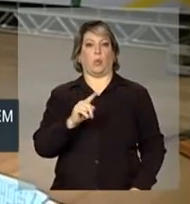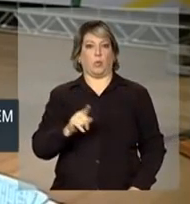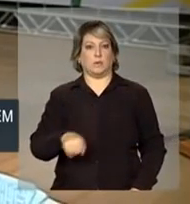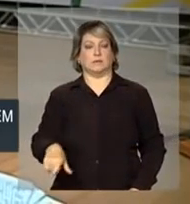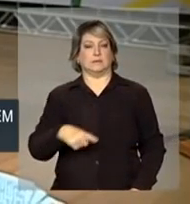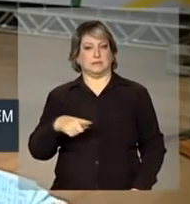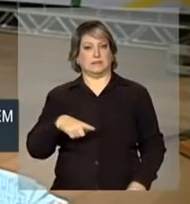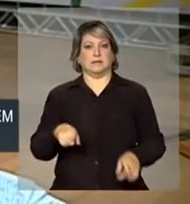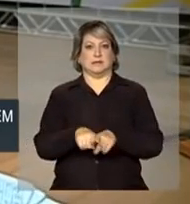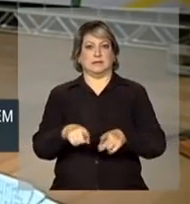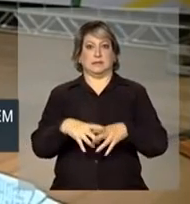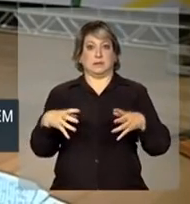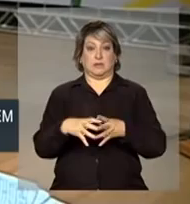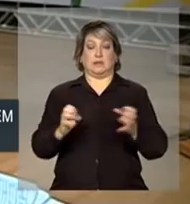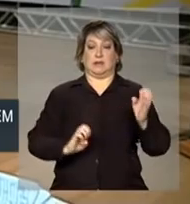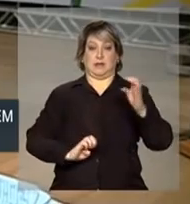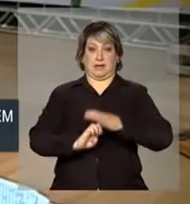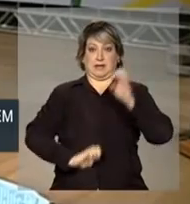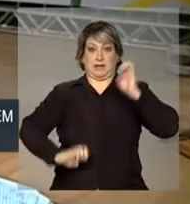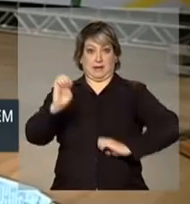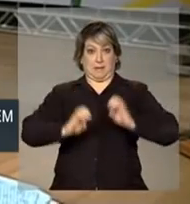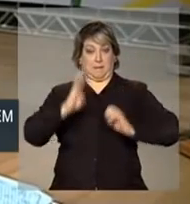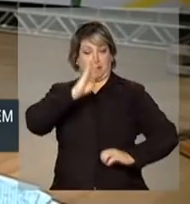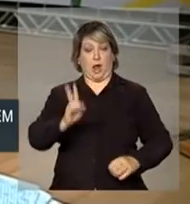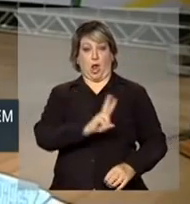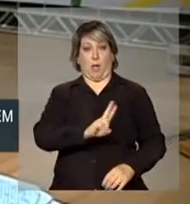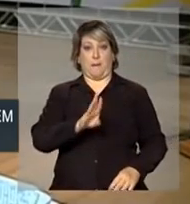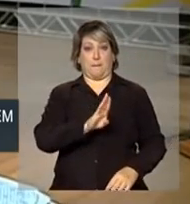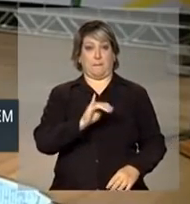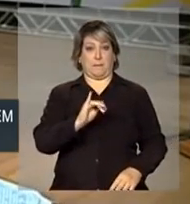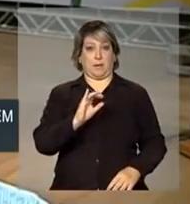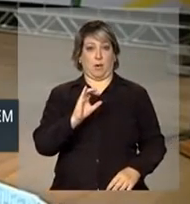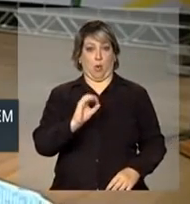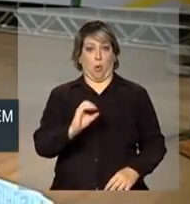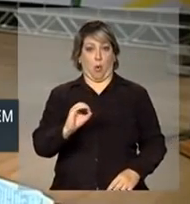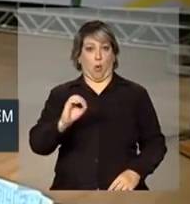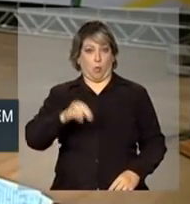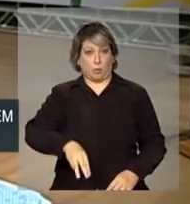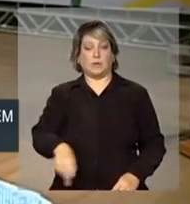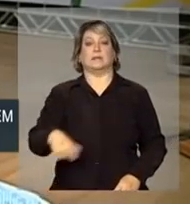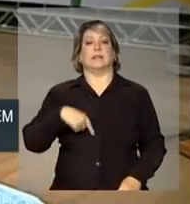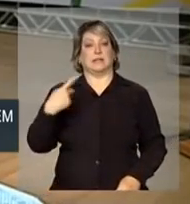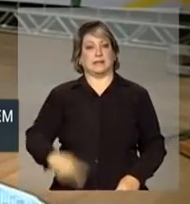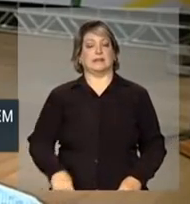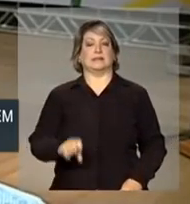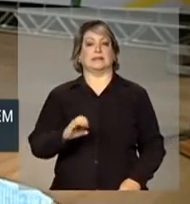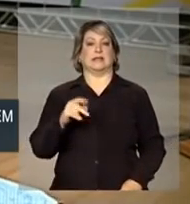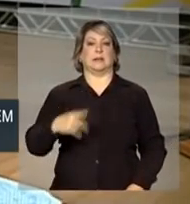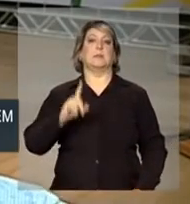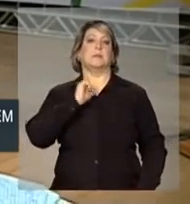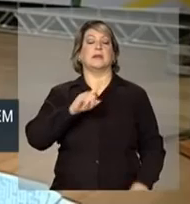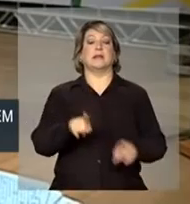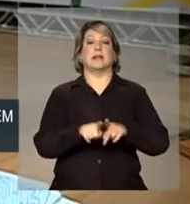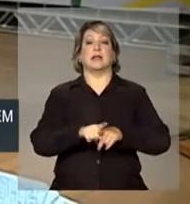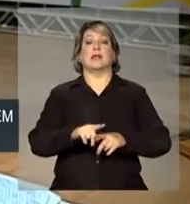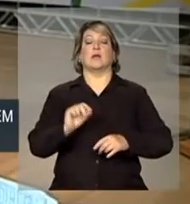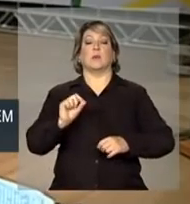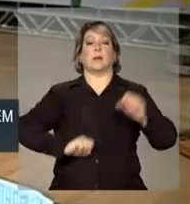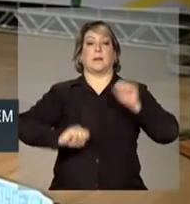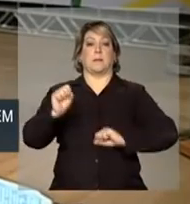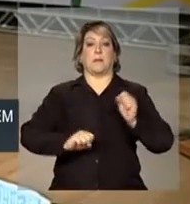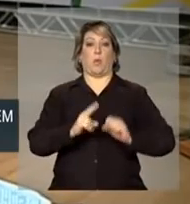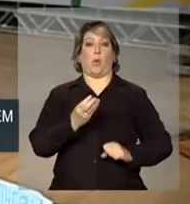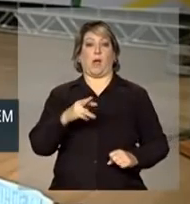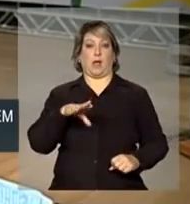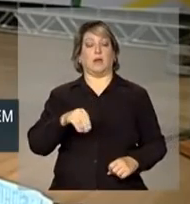Oswaldo Cruz, uma empresa brasileira chamada Bayon, que tem sede aqui em Minas Gerais, e uma empresa ucraniana. A retomada da produção